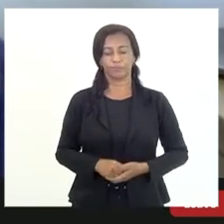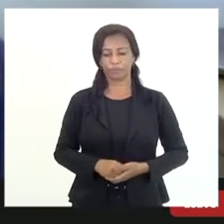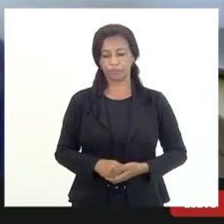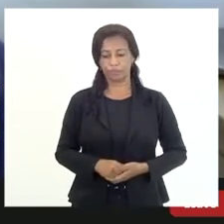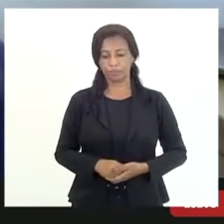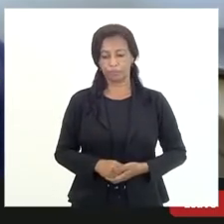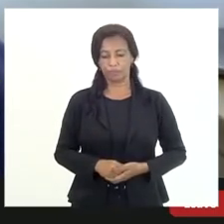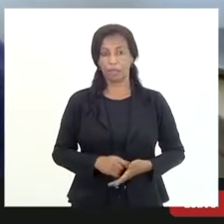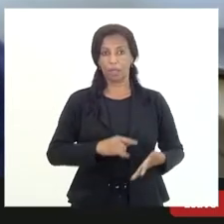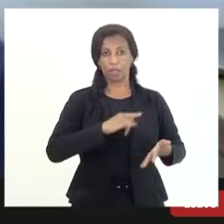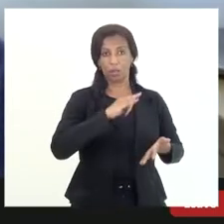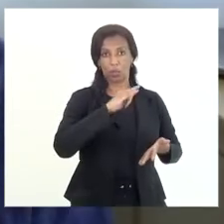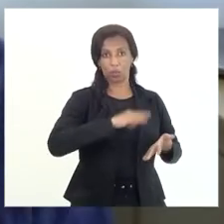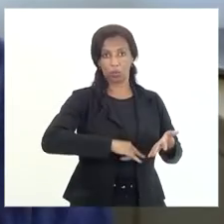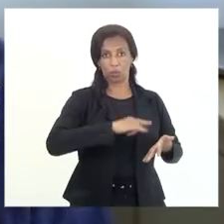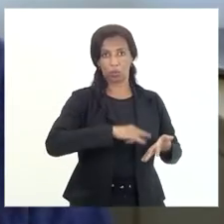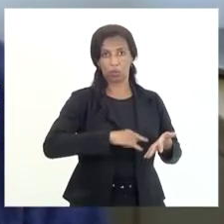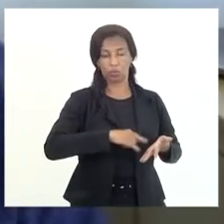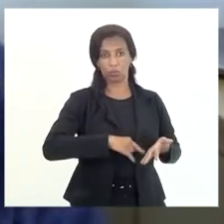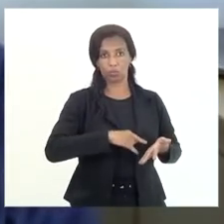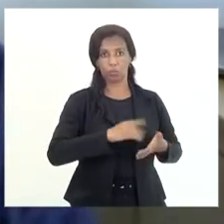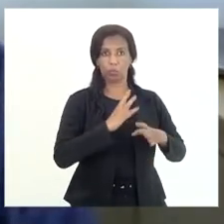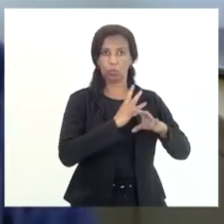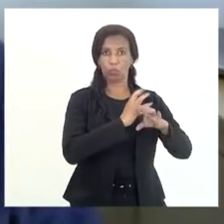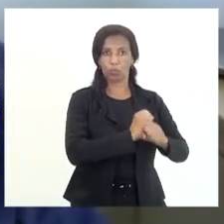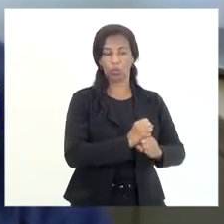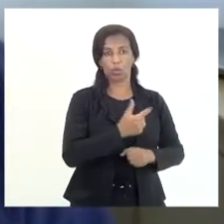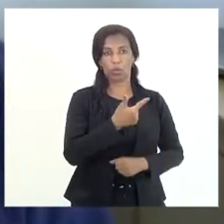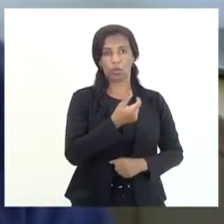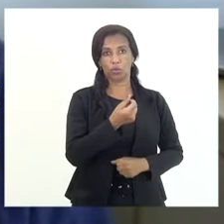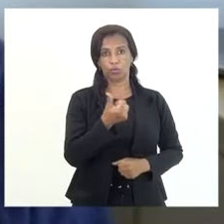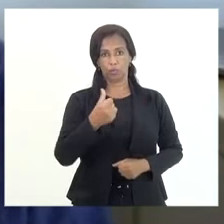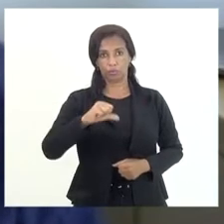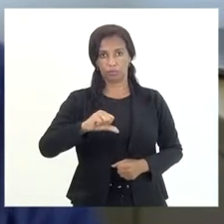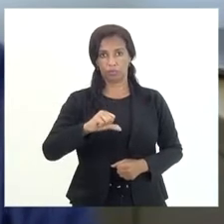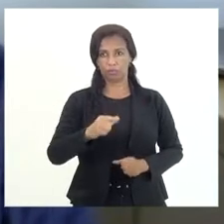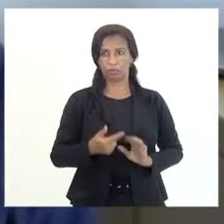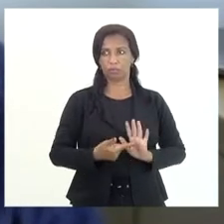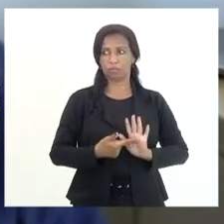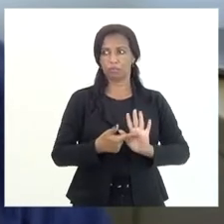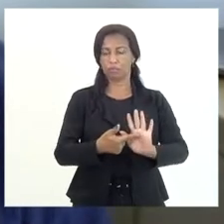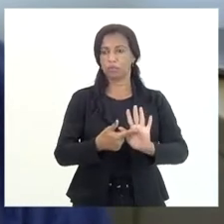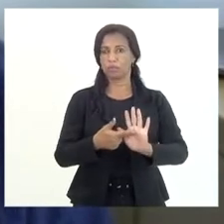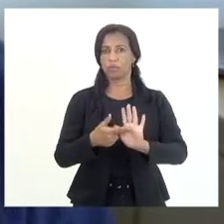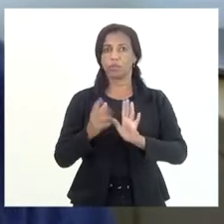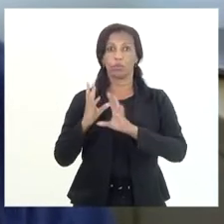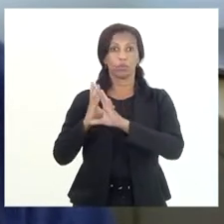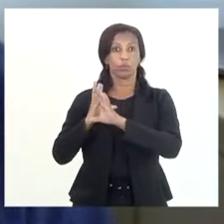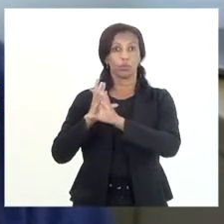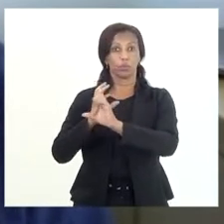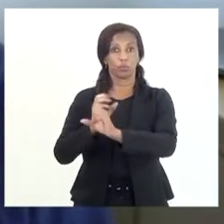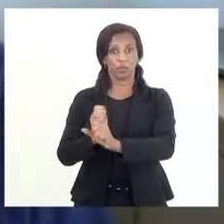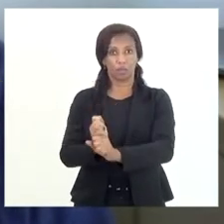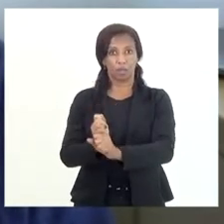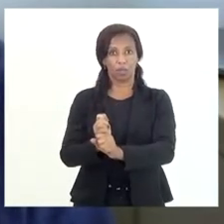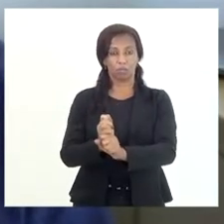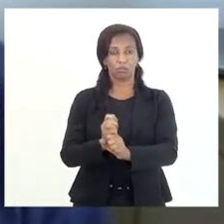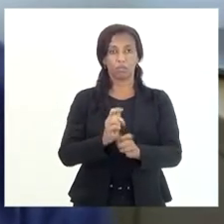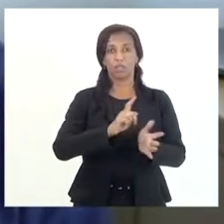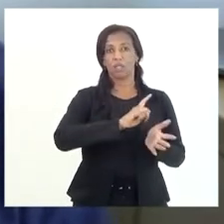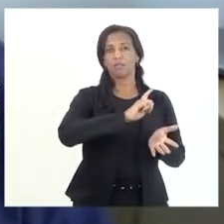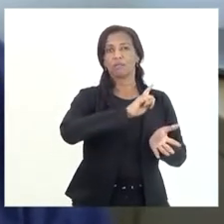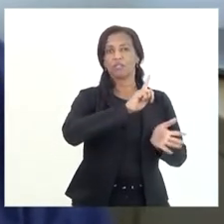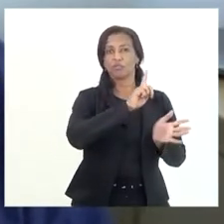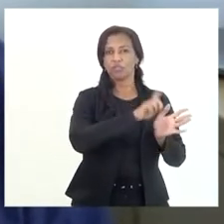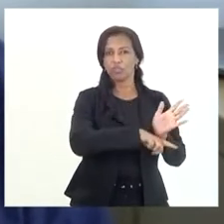contas de 19, doutor, registram que o total da dívida ativa era de